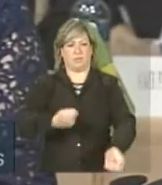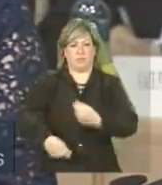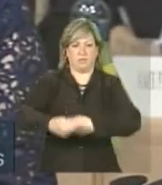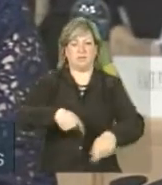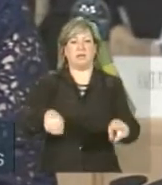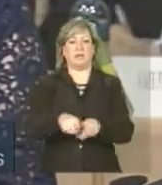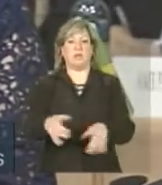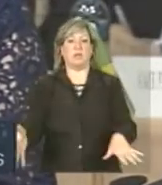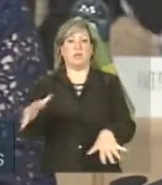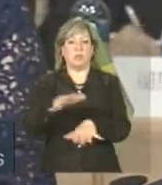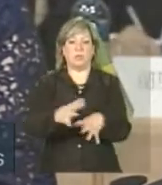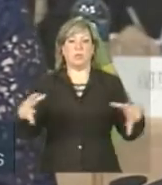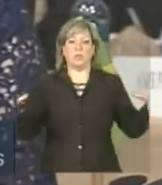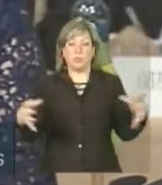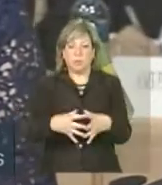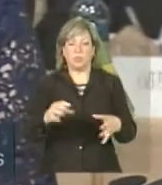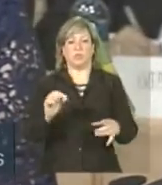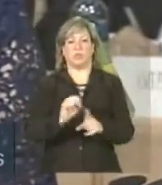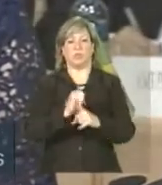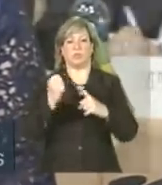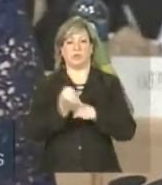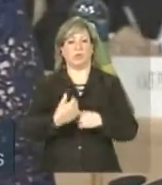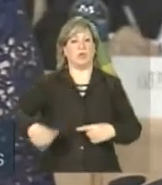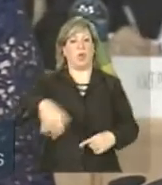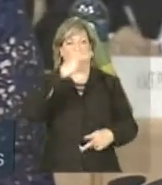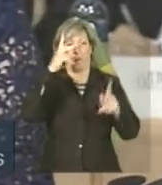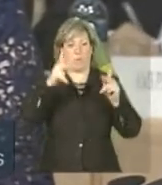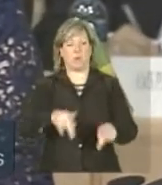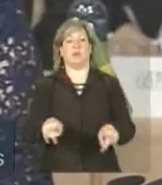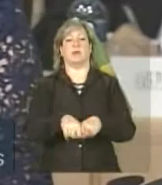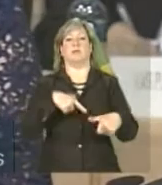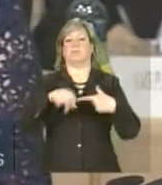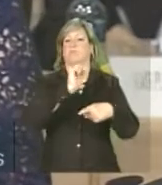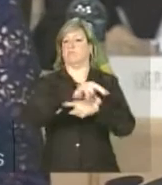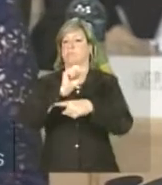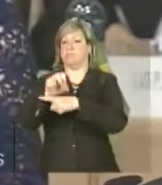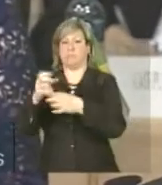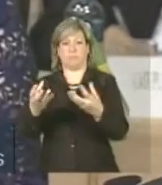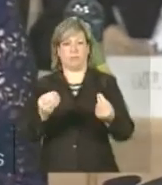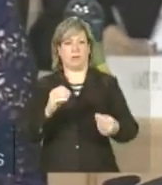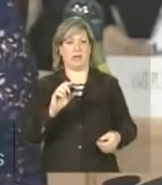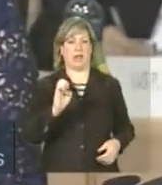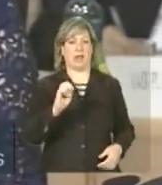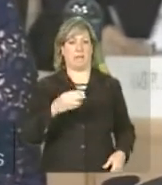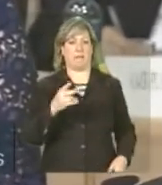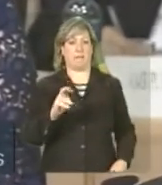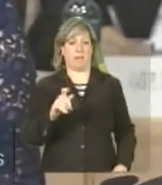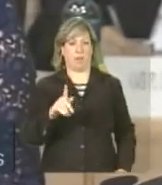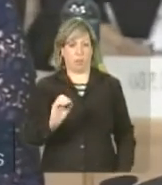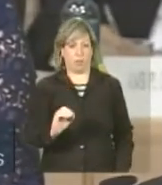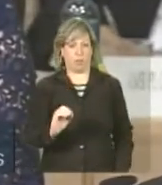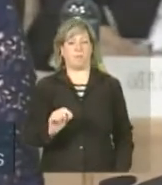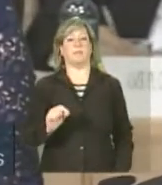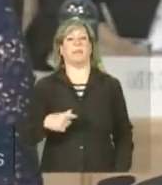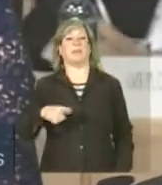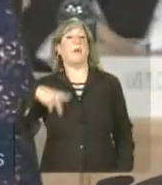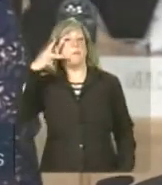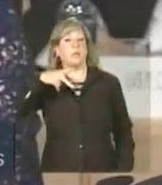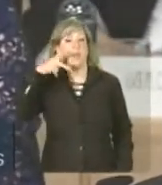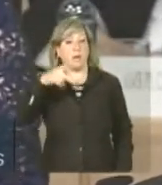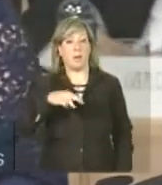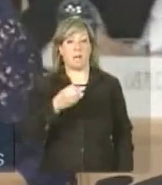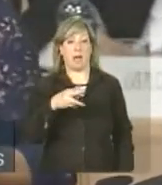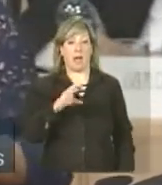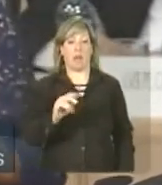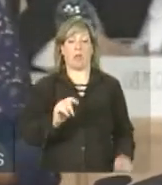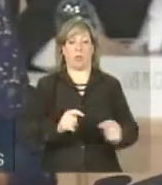socialmente nossas populações e gerando emprego. Comprovamos que políticas macroeconômicas